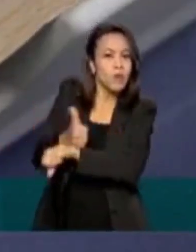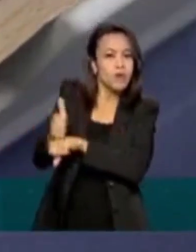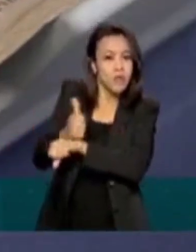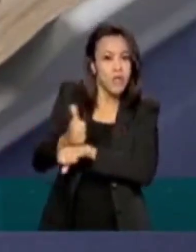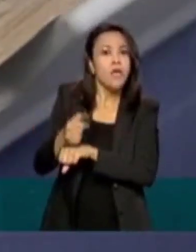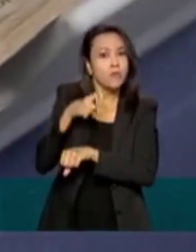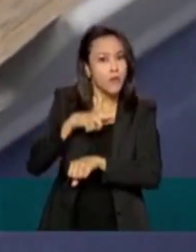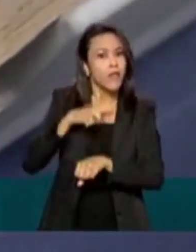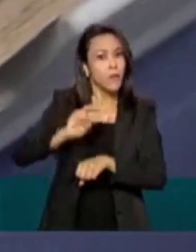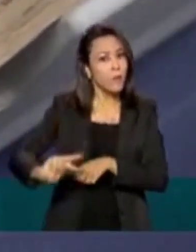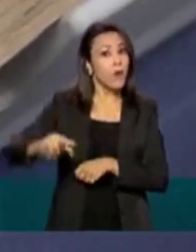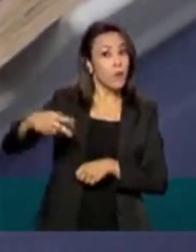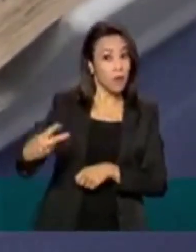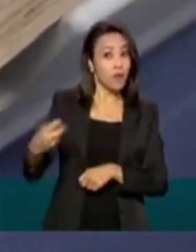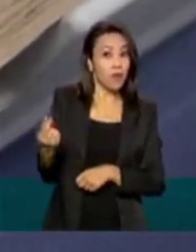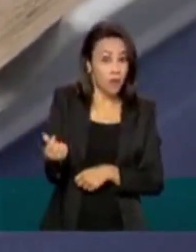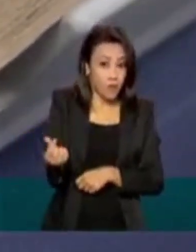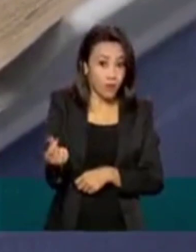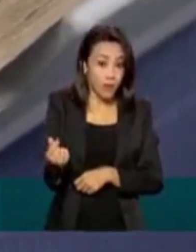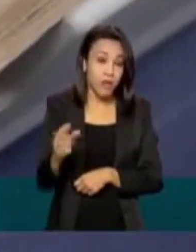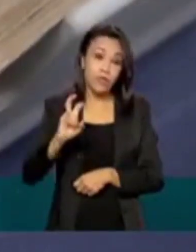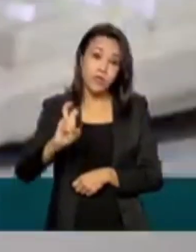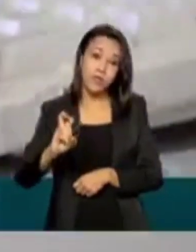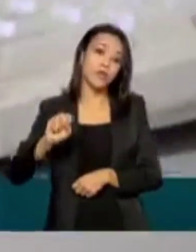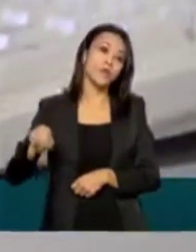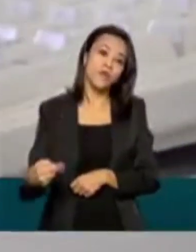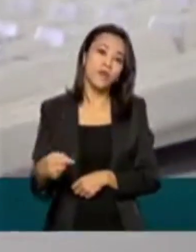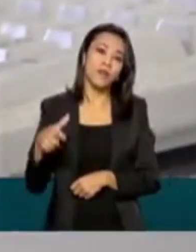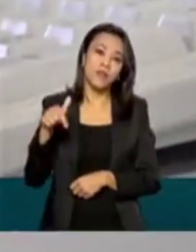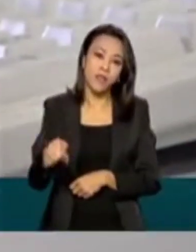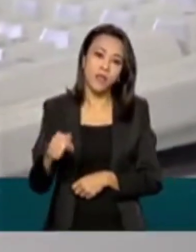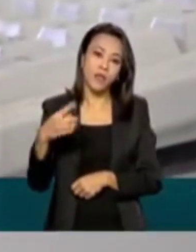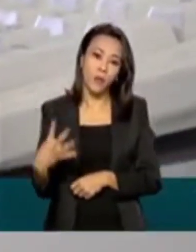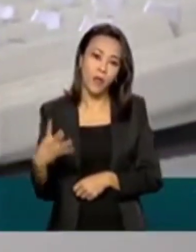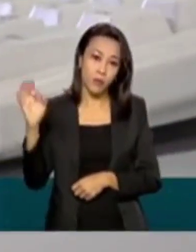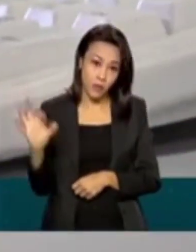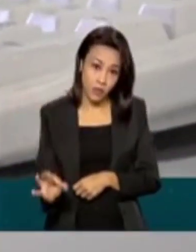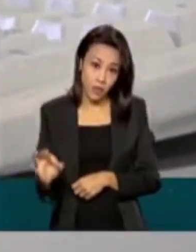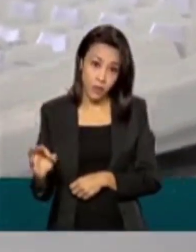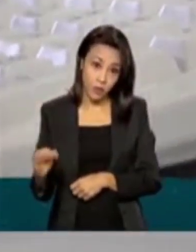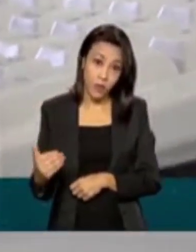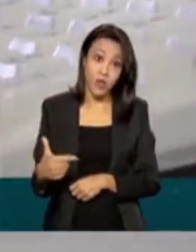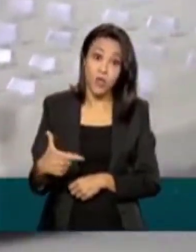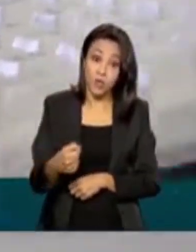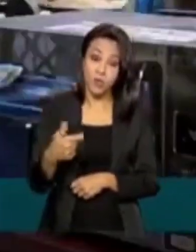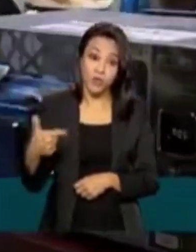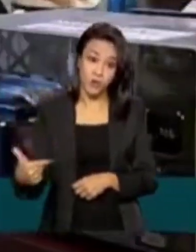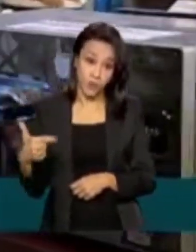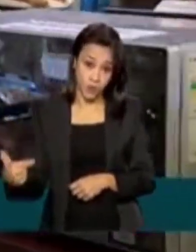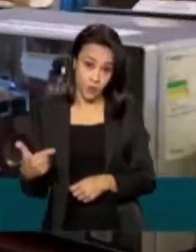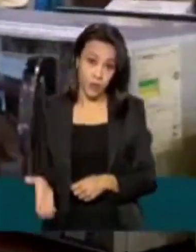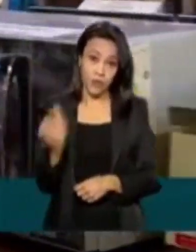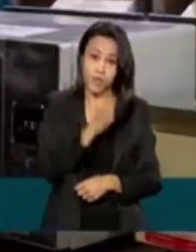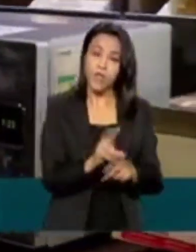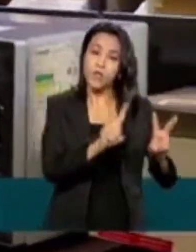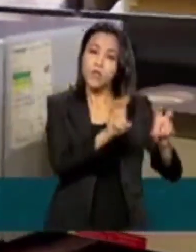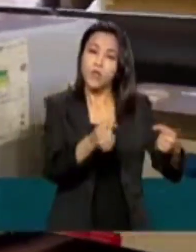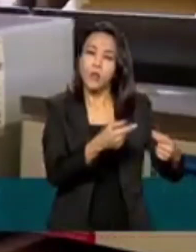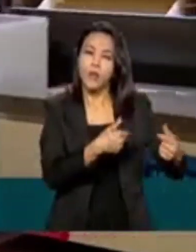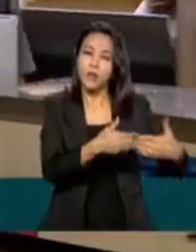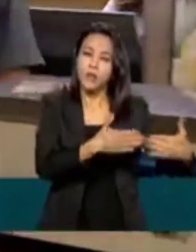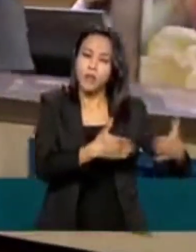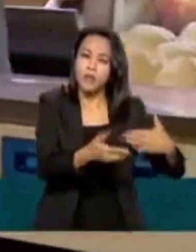reajuste de preços de 5,74% em 2022. Em relação à economia, a